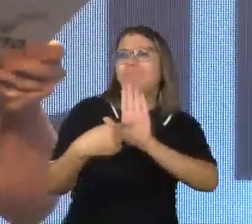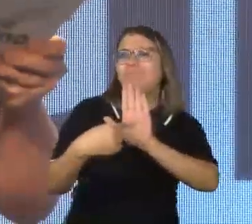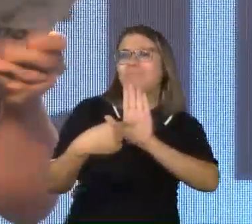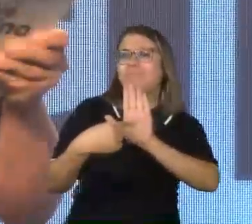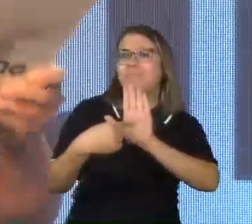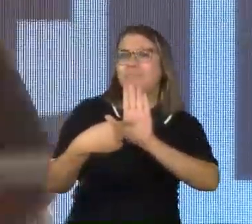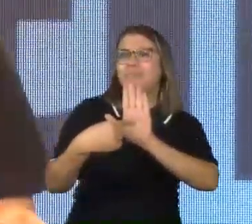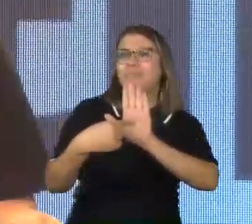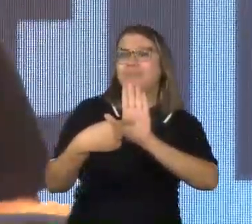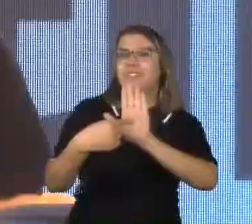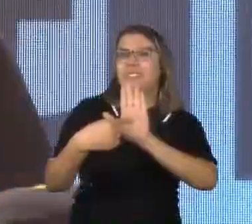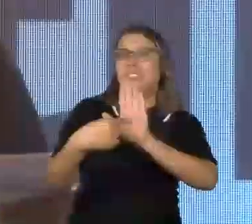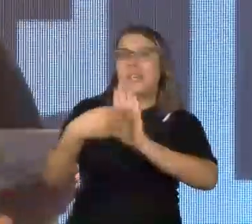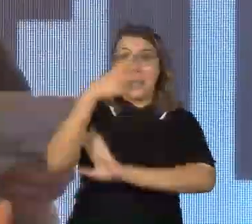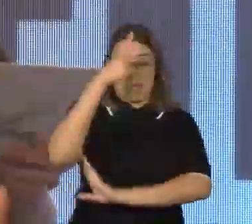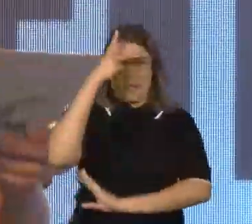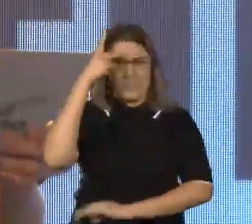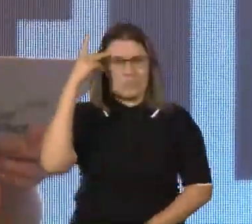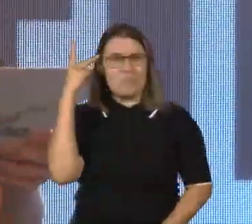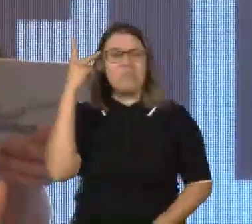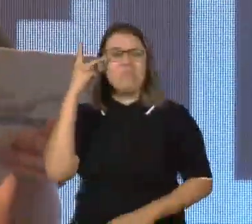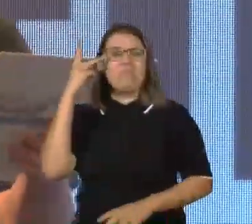dos embaixadores do Serenidade.